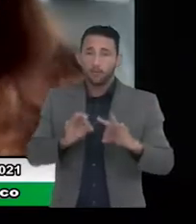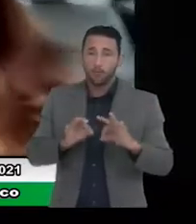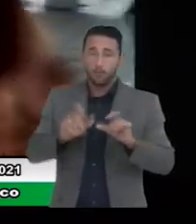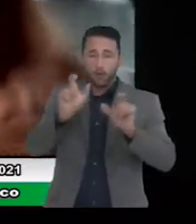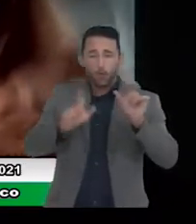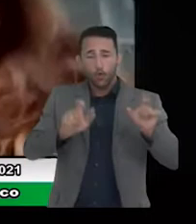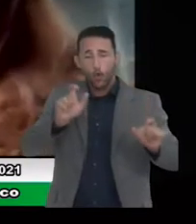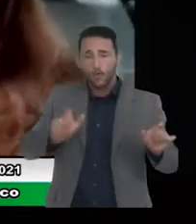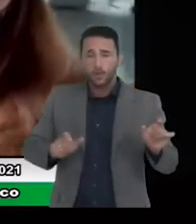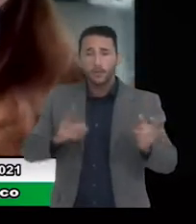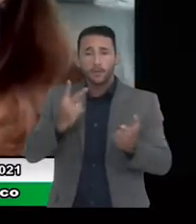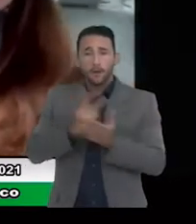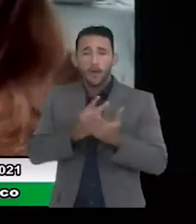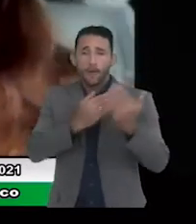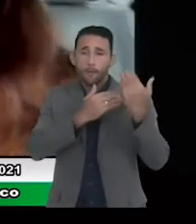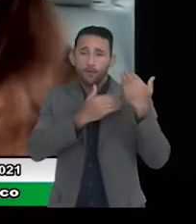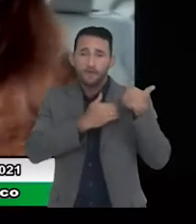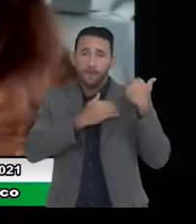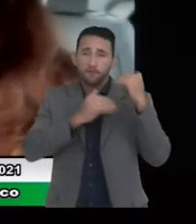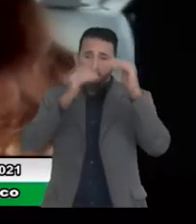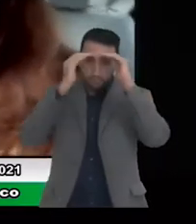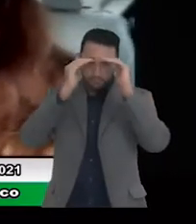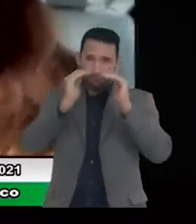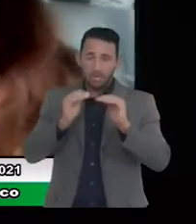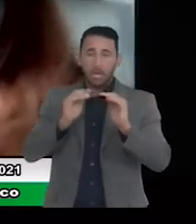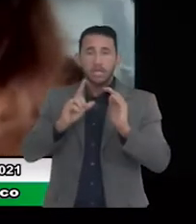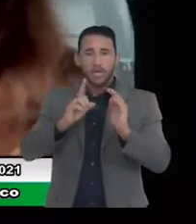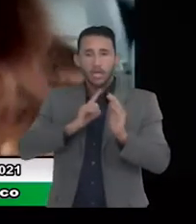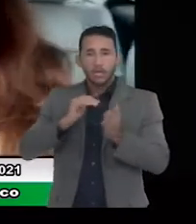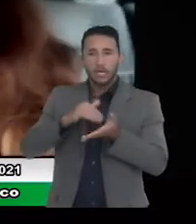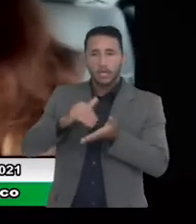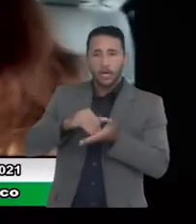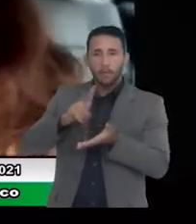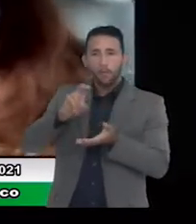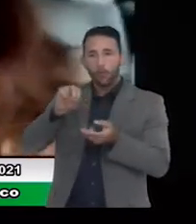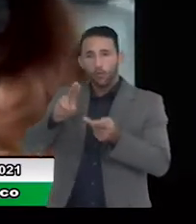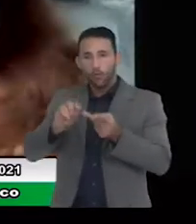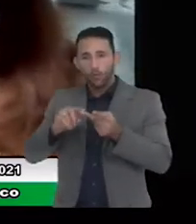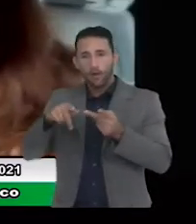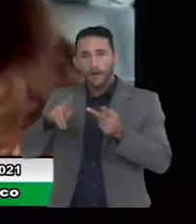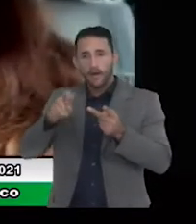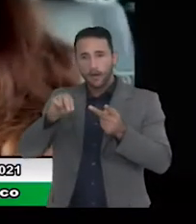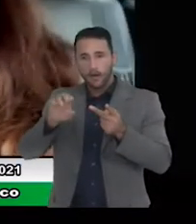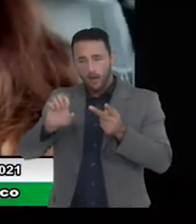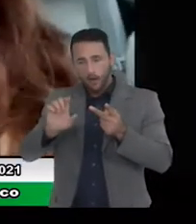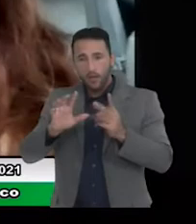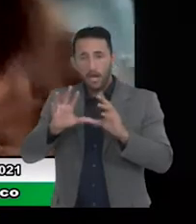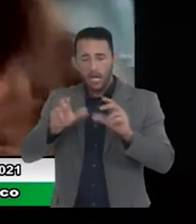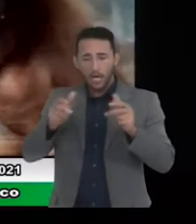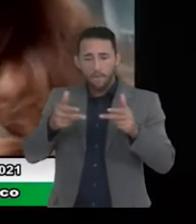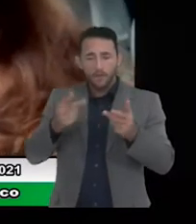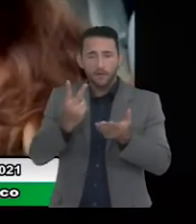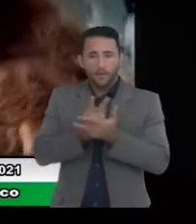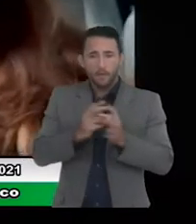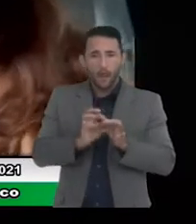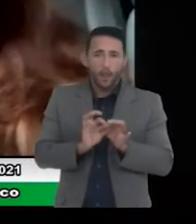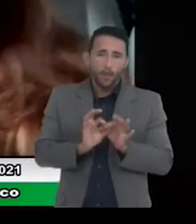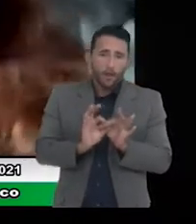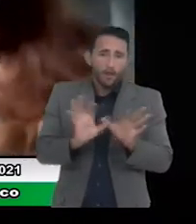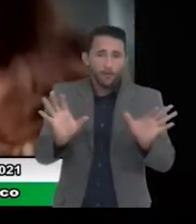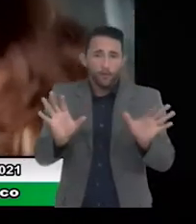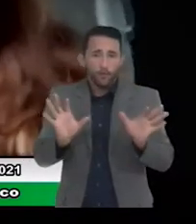sérias e competentes como nosso secretário Bruno e a Karine e a Câmara está sempre à disposição